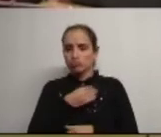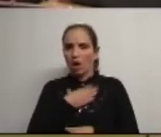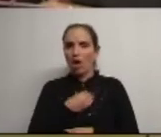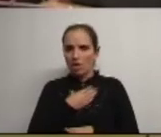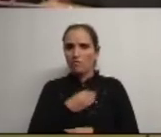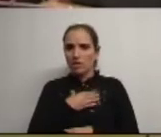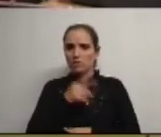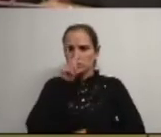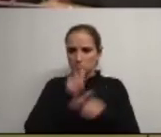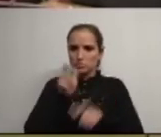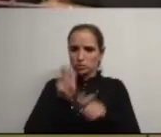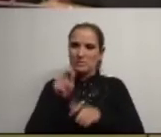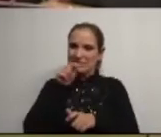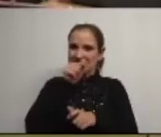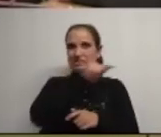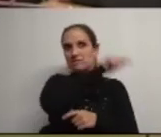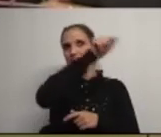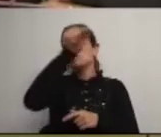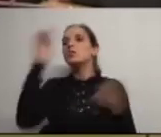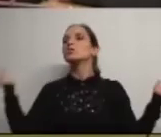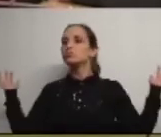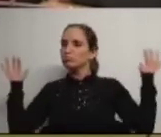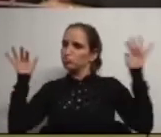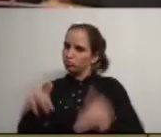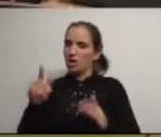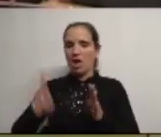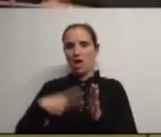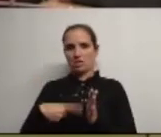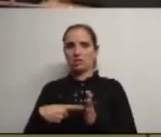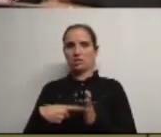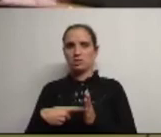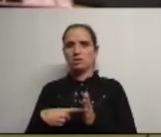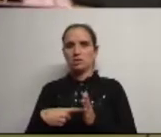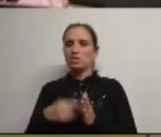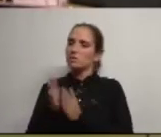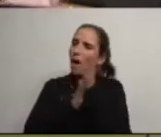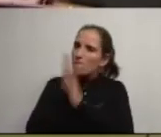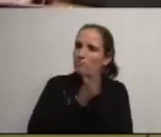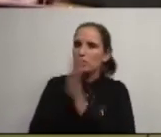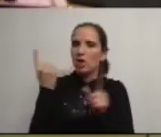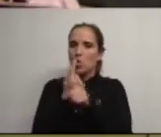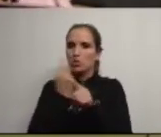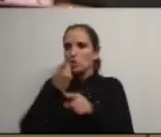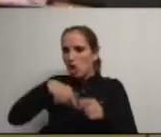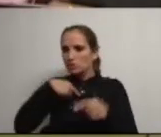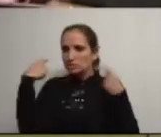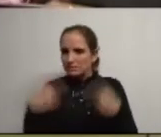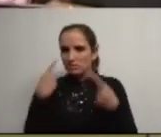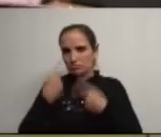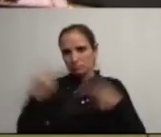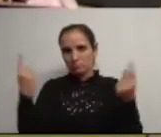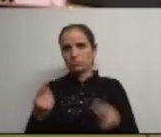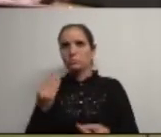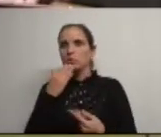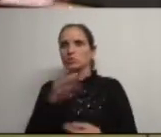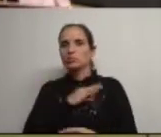as pessoas dessas terras viessem à Ágda e usufruíssem daquilo que nós somos e daquilo que temos muito obrigado